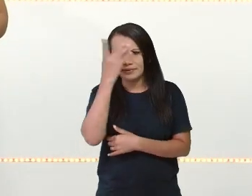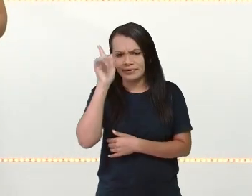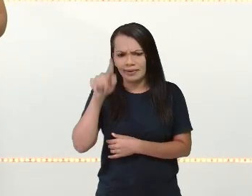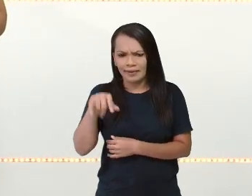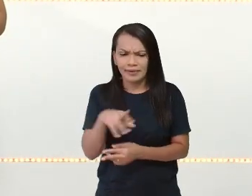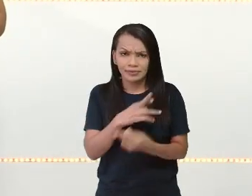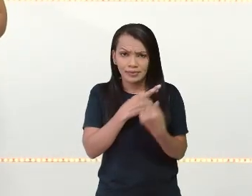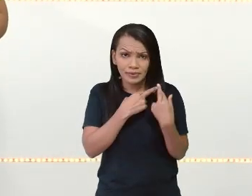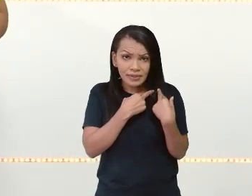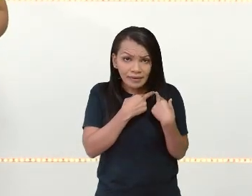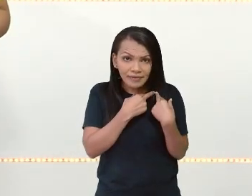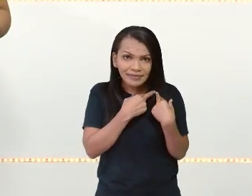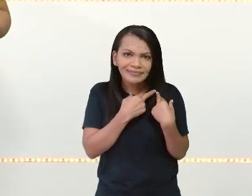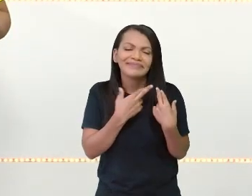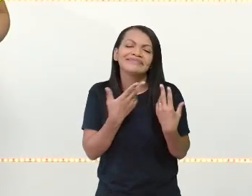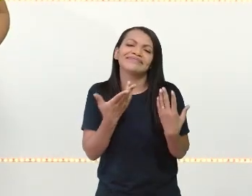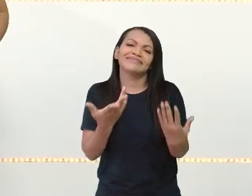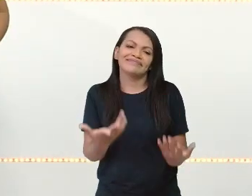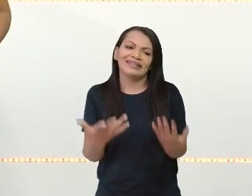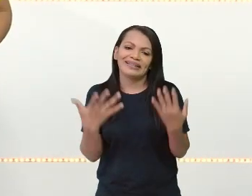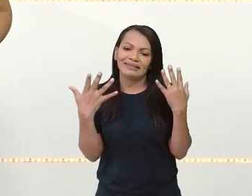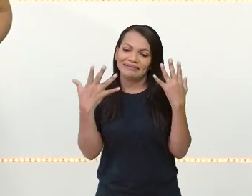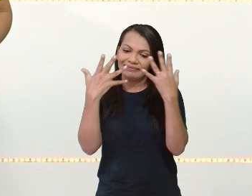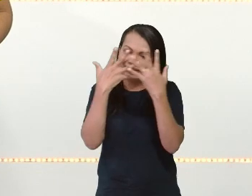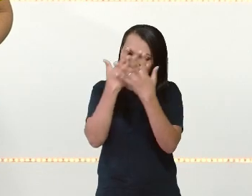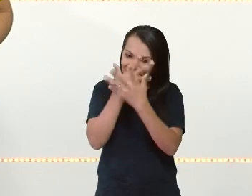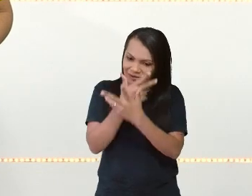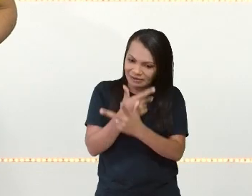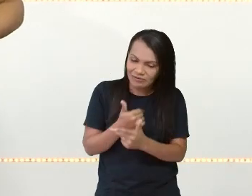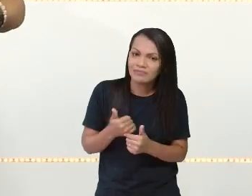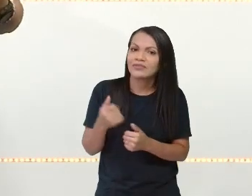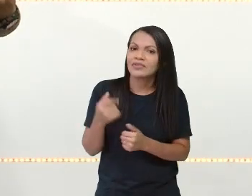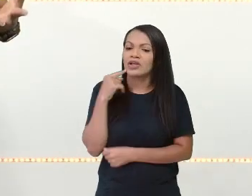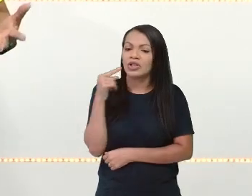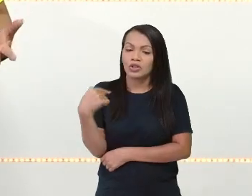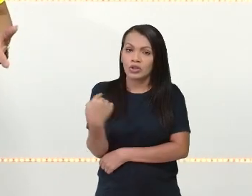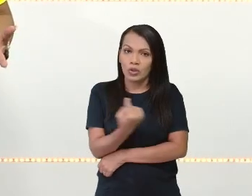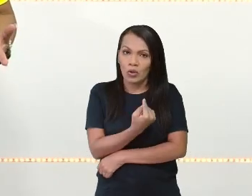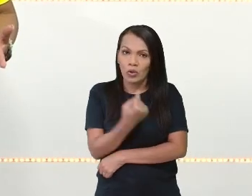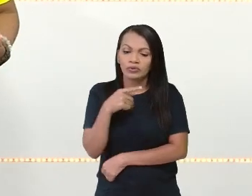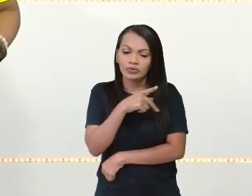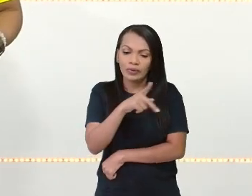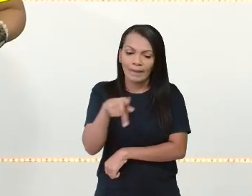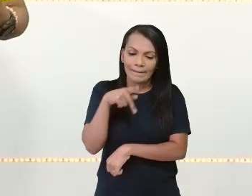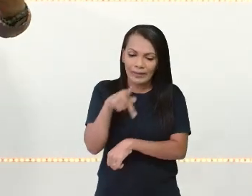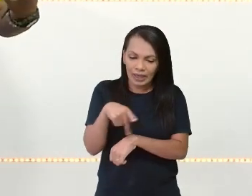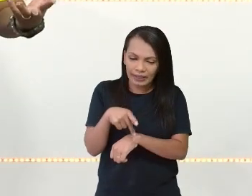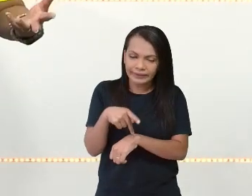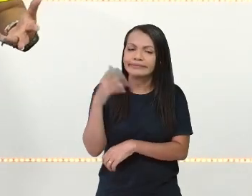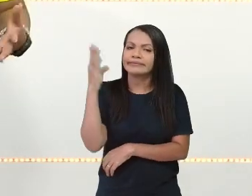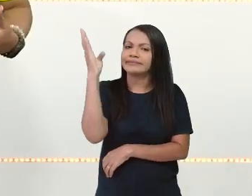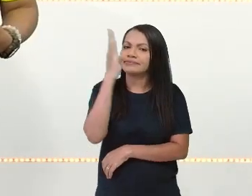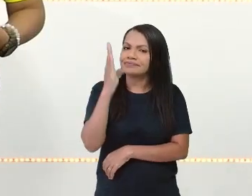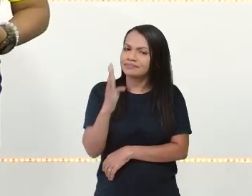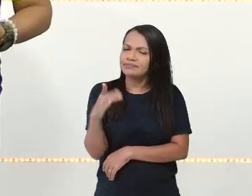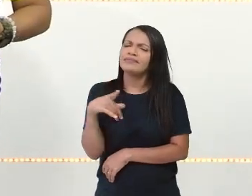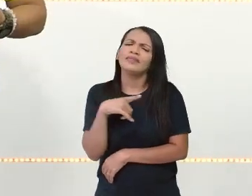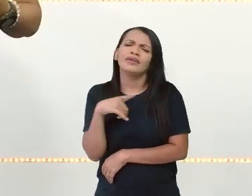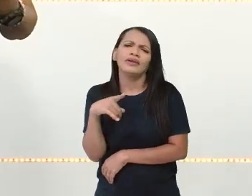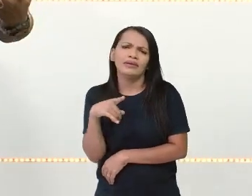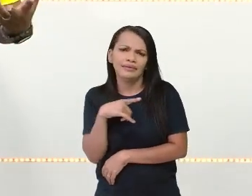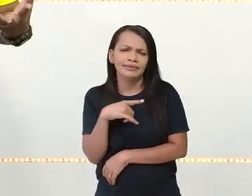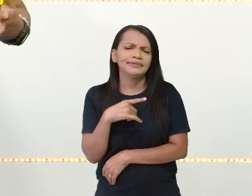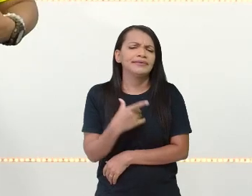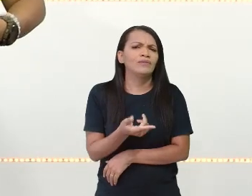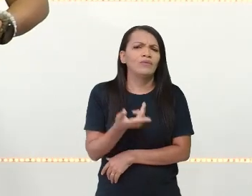ele? Pois é, viu quanta beleza o nosso país tem? Seja normal, seja de